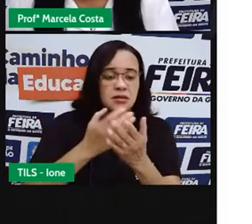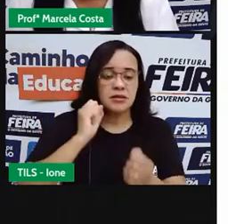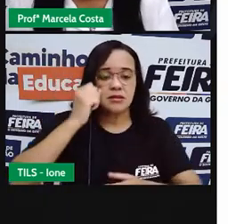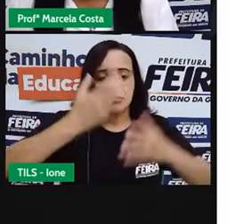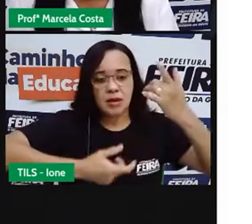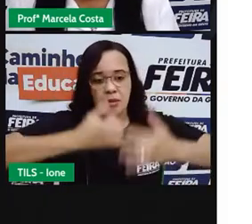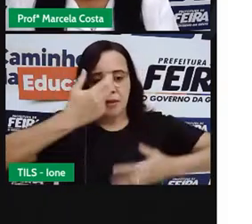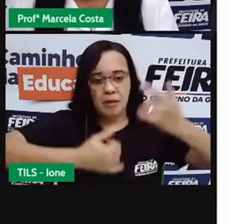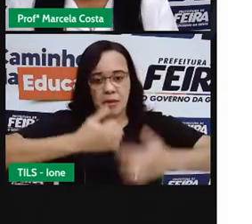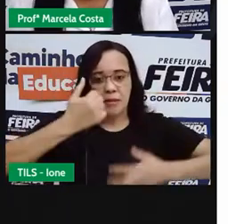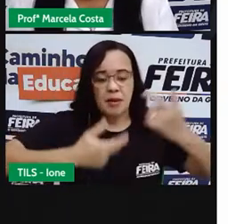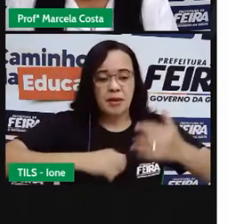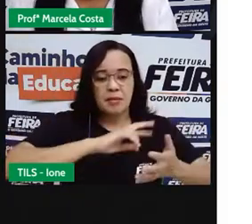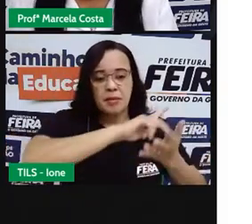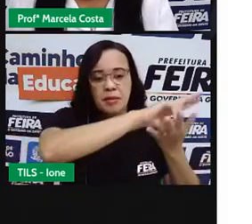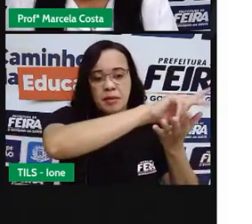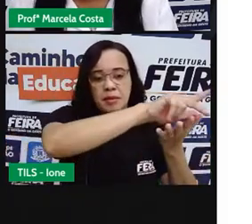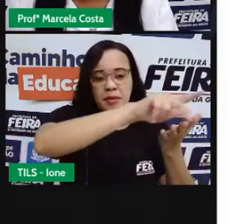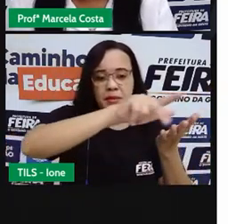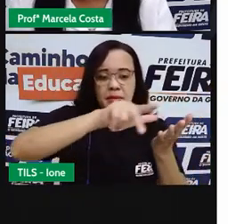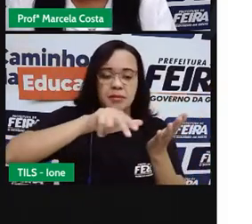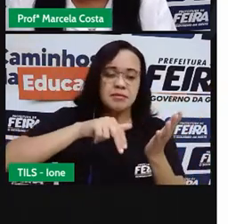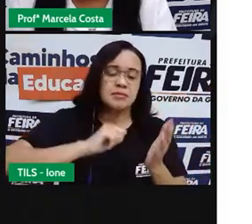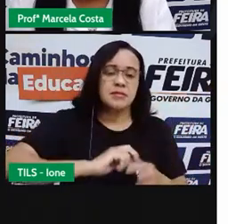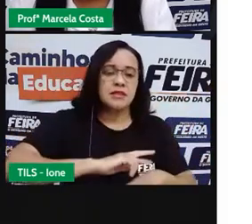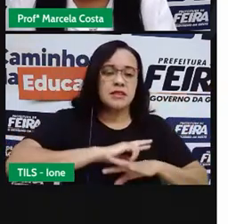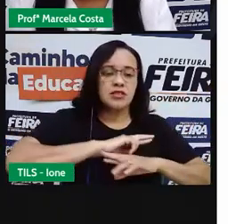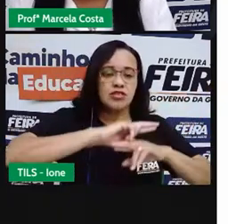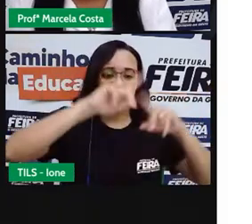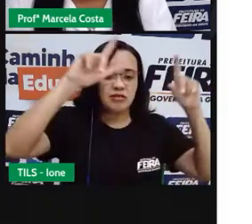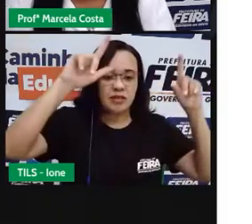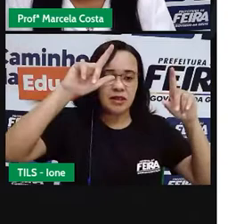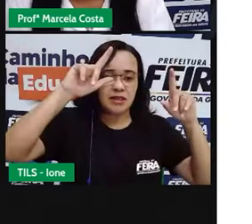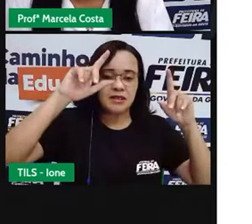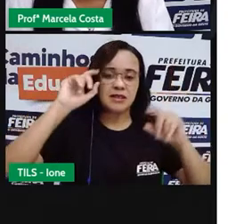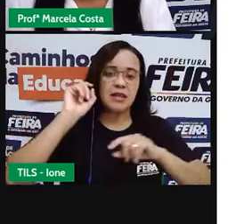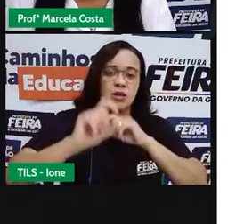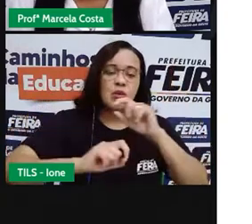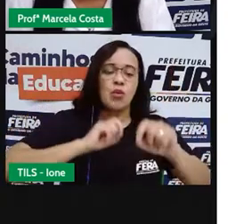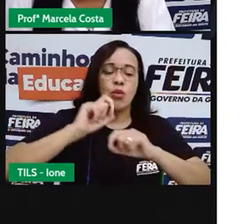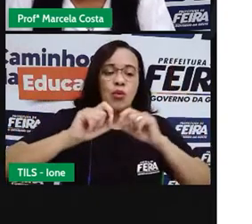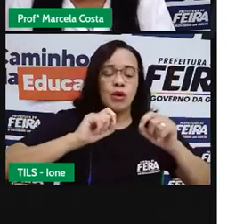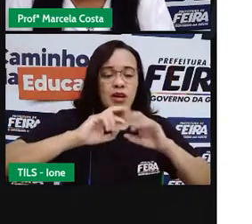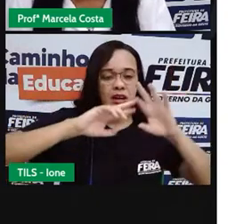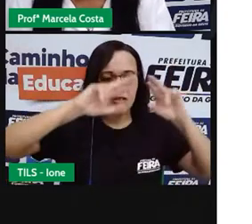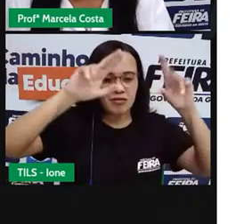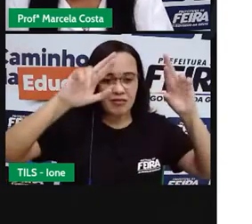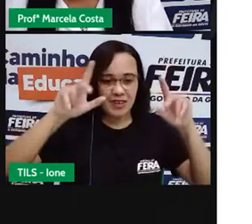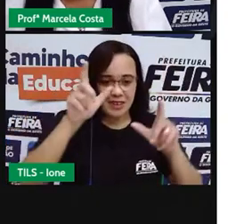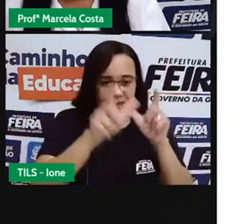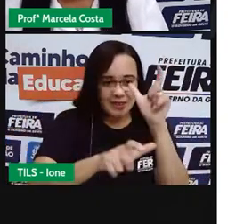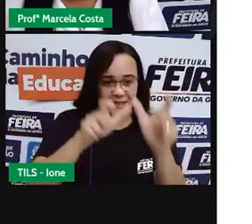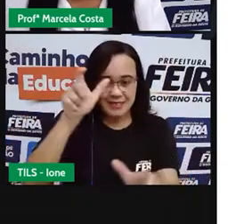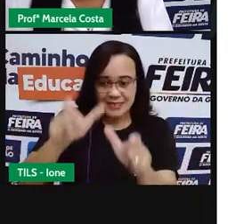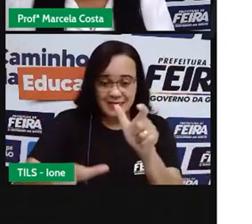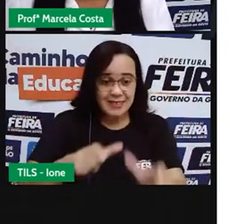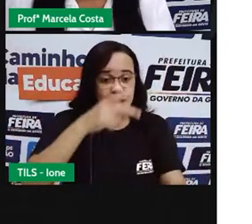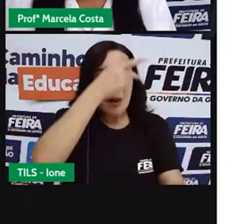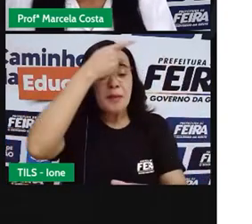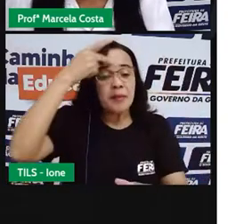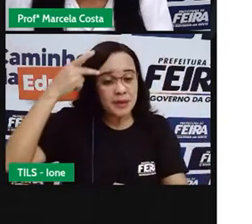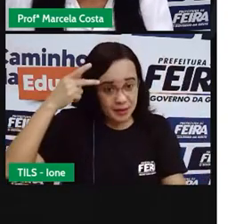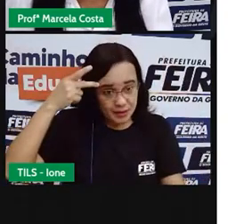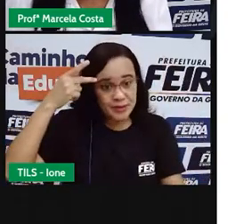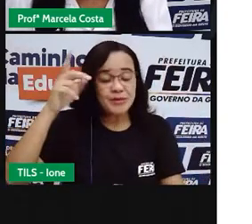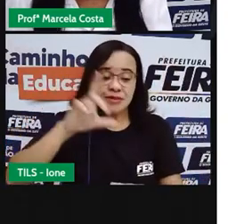diversidade, sobre a riqueza das diferenças das pessoas, que podem ser diferenças